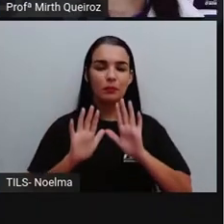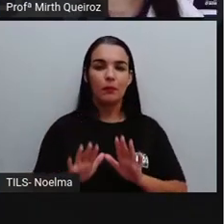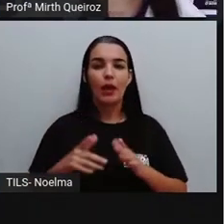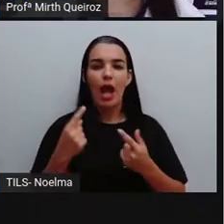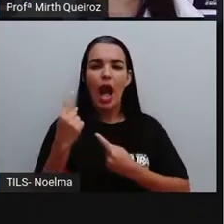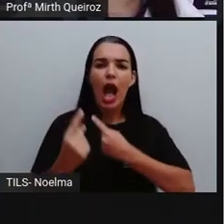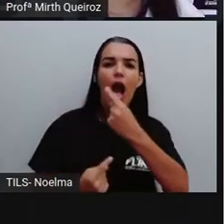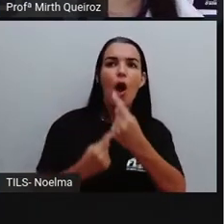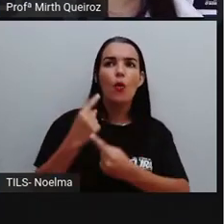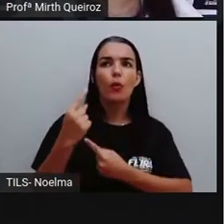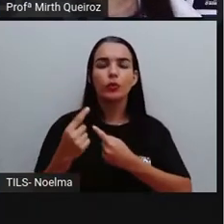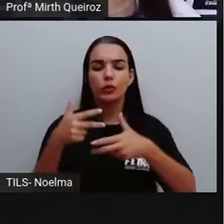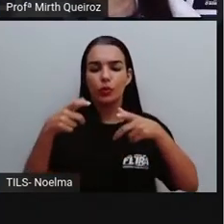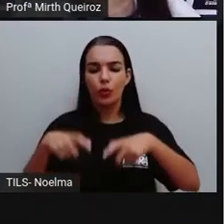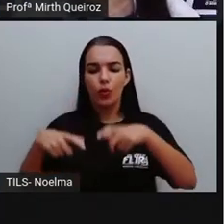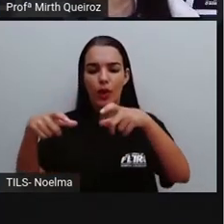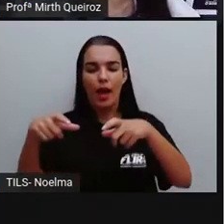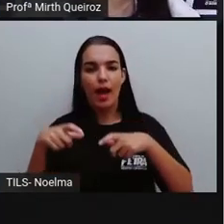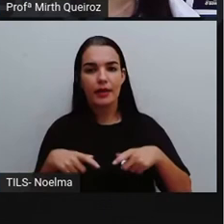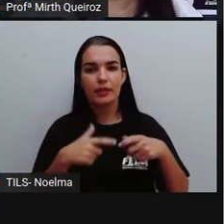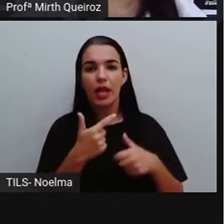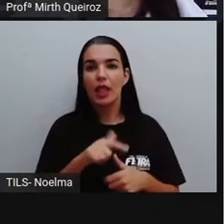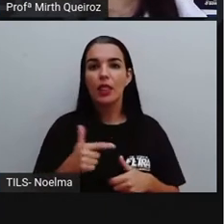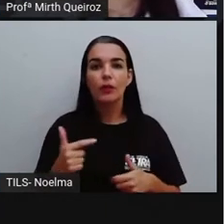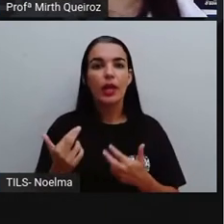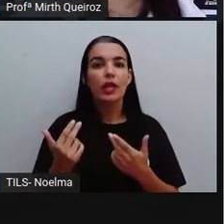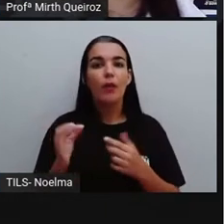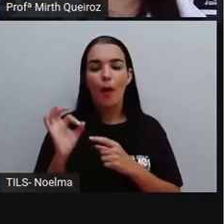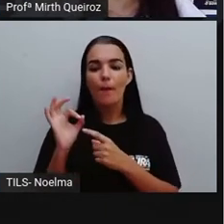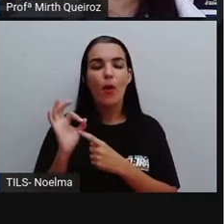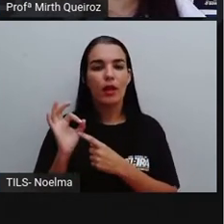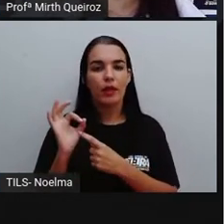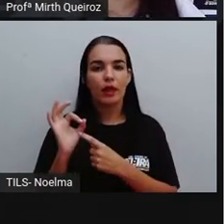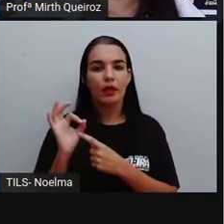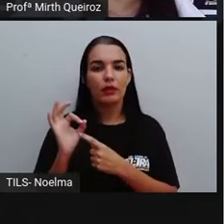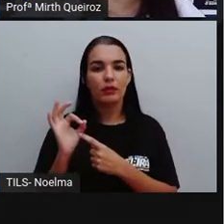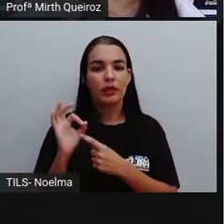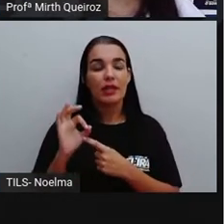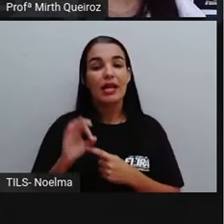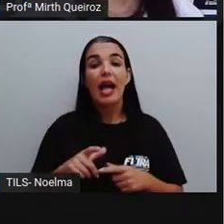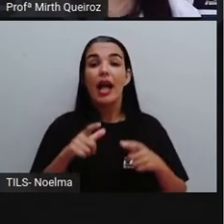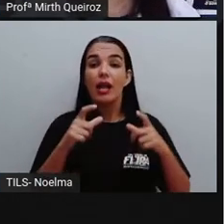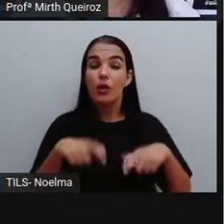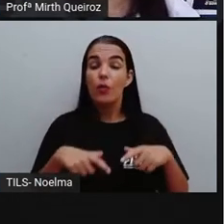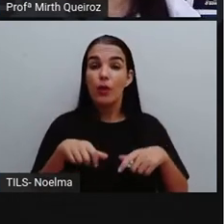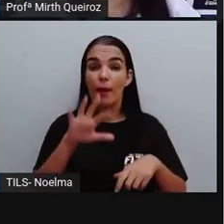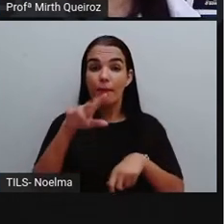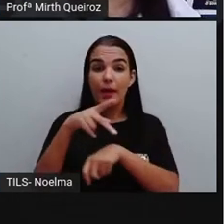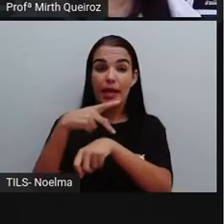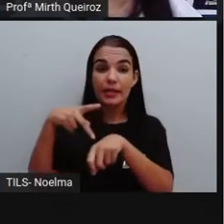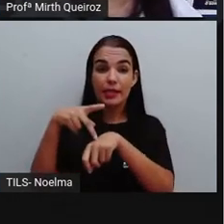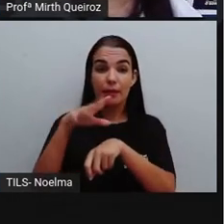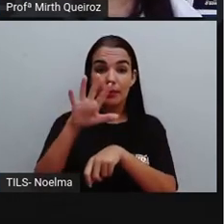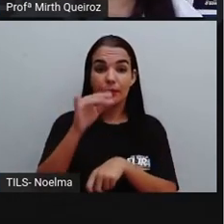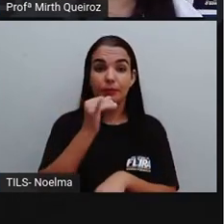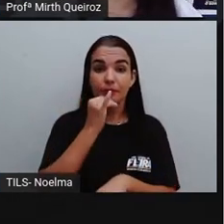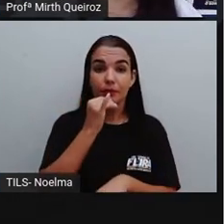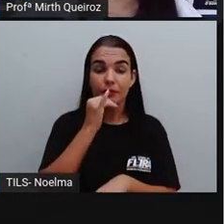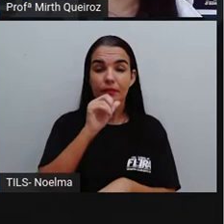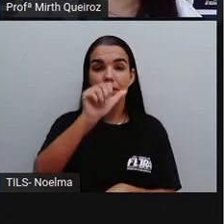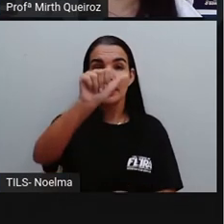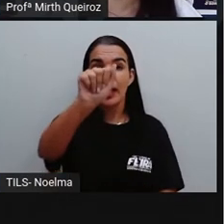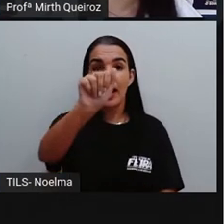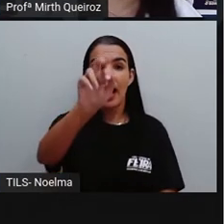Em Aruba, existe uma moeda quadrada. A nossa moeda, ela é circular. Na Argélia, lá no